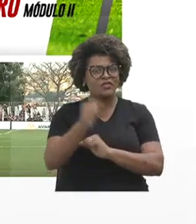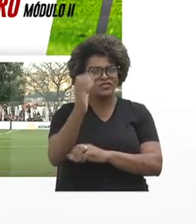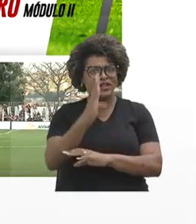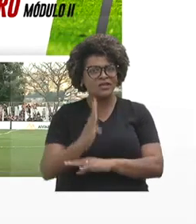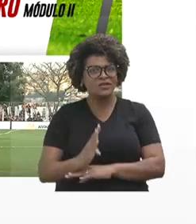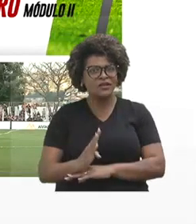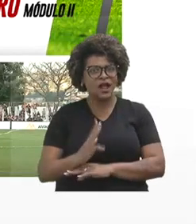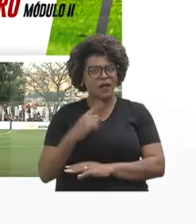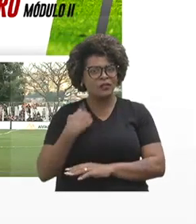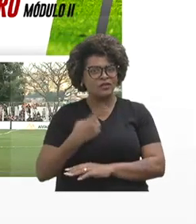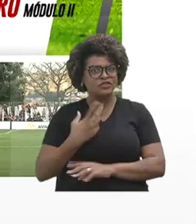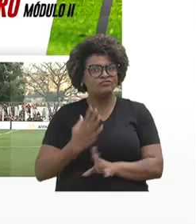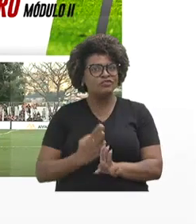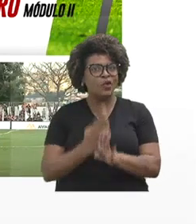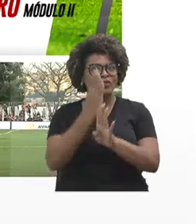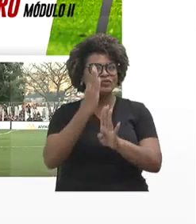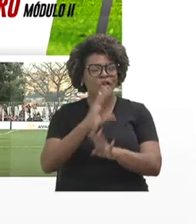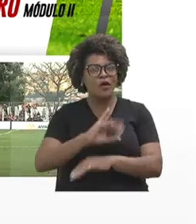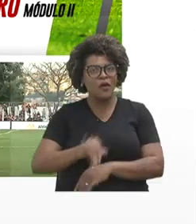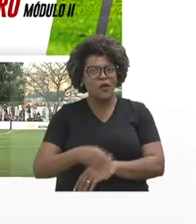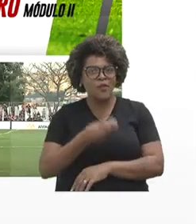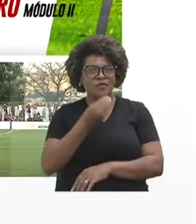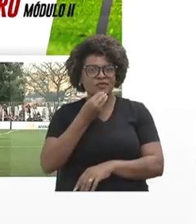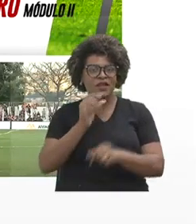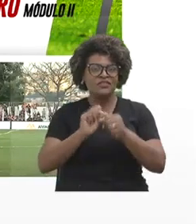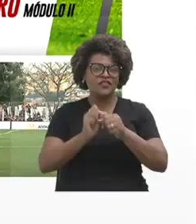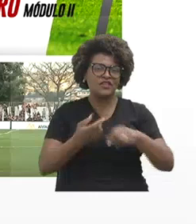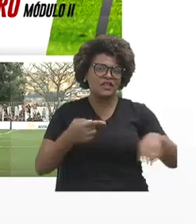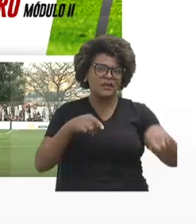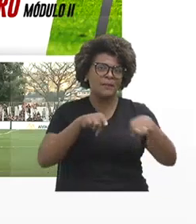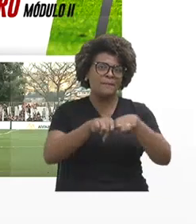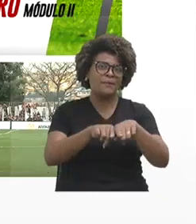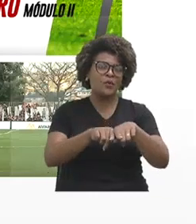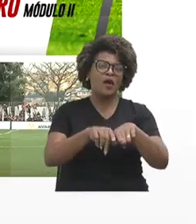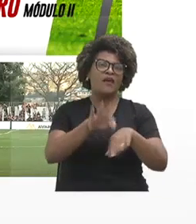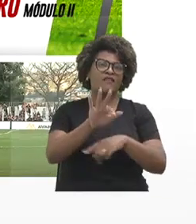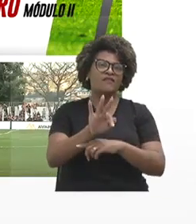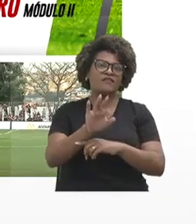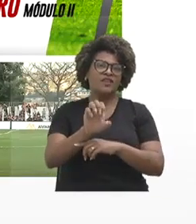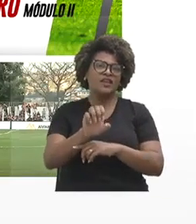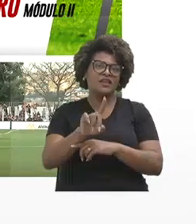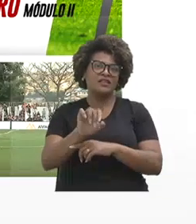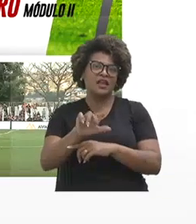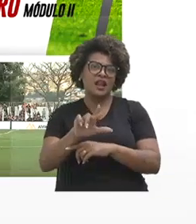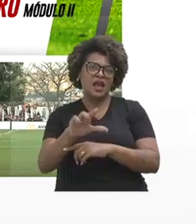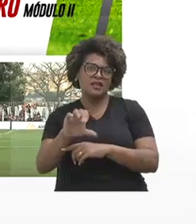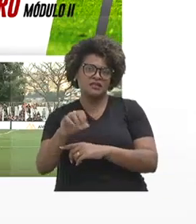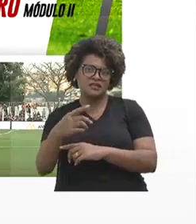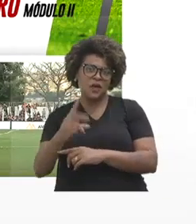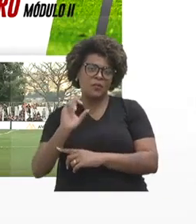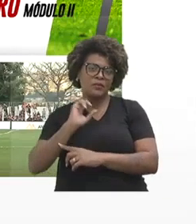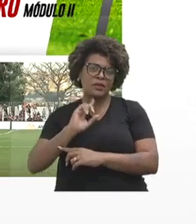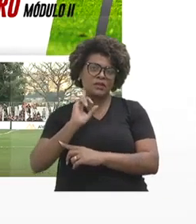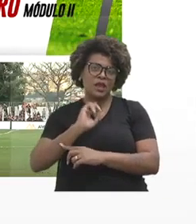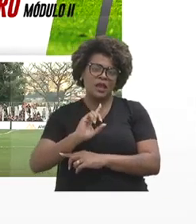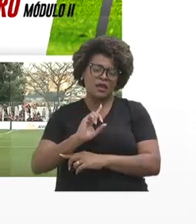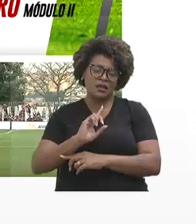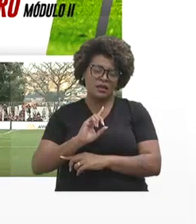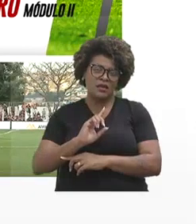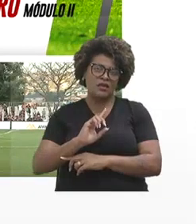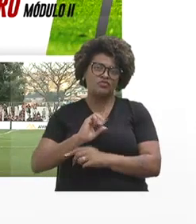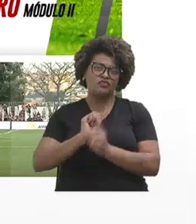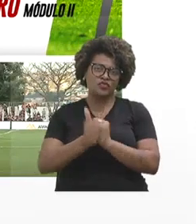identificou essa oportunidade em uma parceria com a Federação Mineira de Futebol. A gente está transmitindo os jogos do módulo 2 desde a primeira rodada.